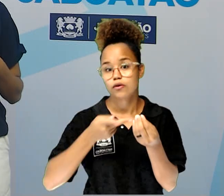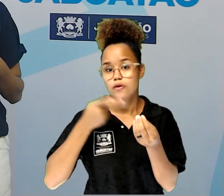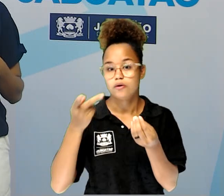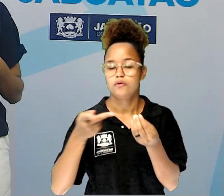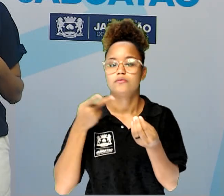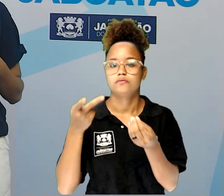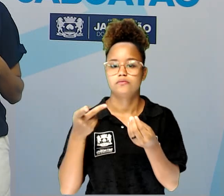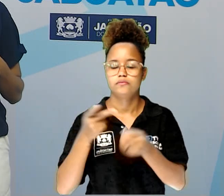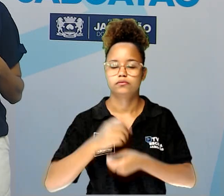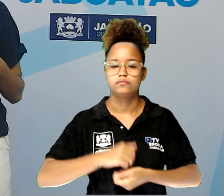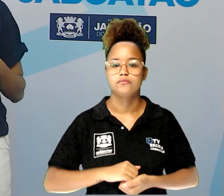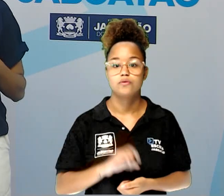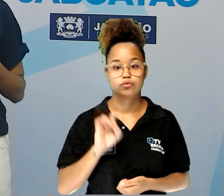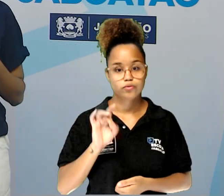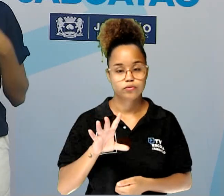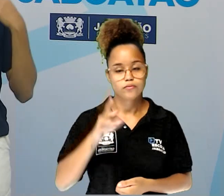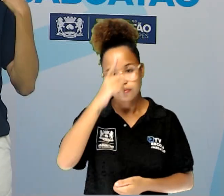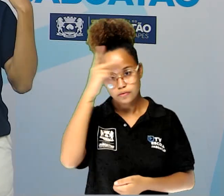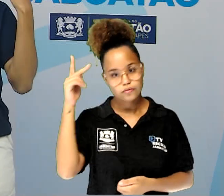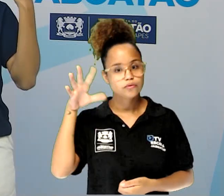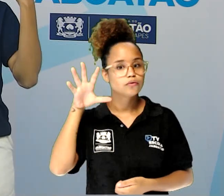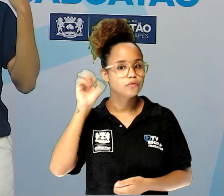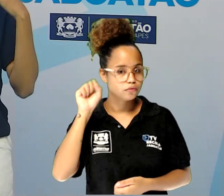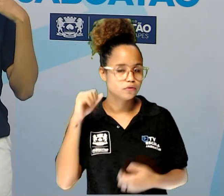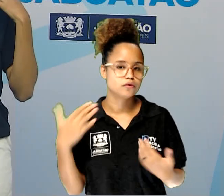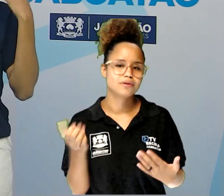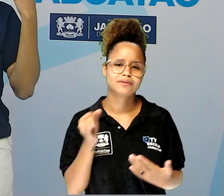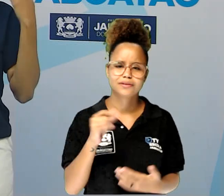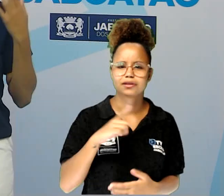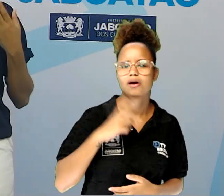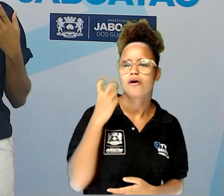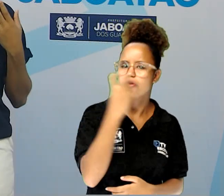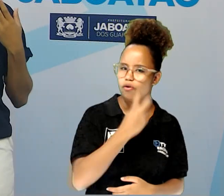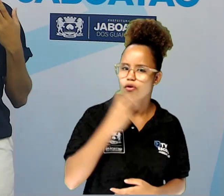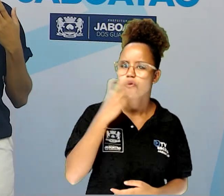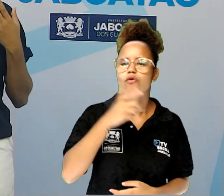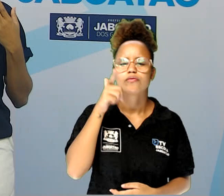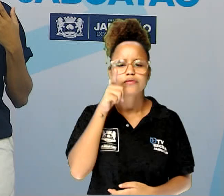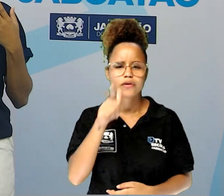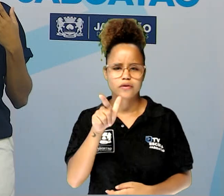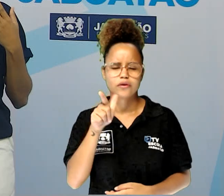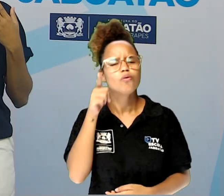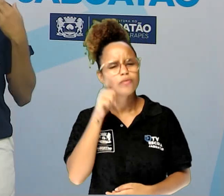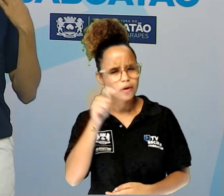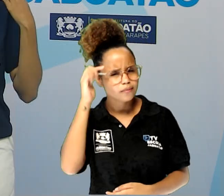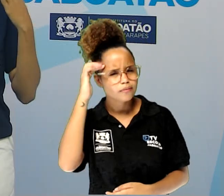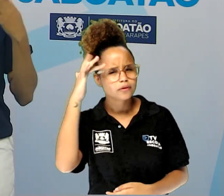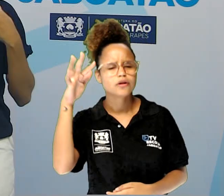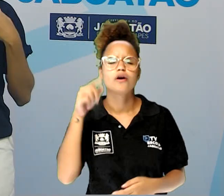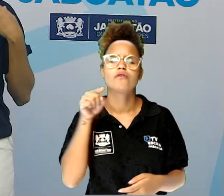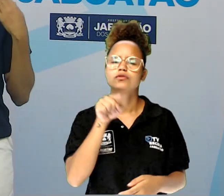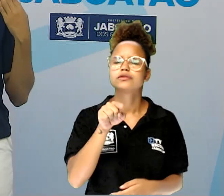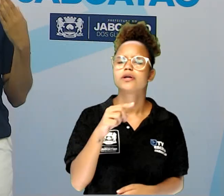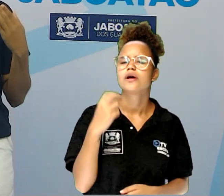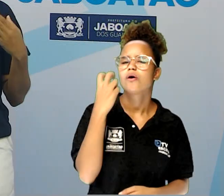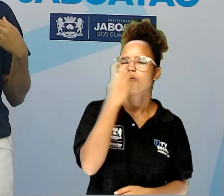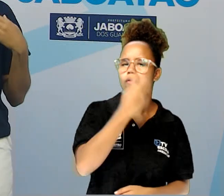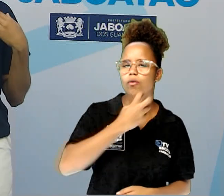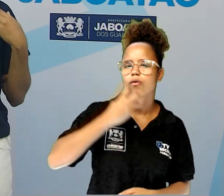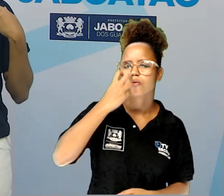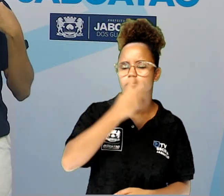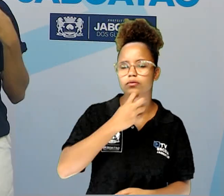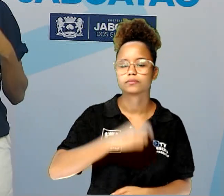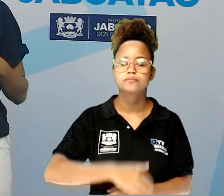tá bom? Conseguiu se imaginar falando? Tenta perceber a